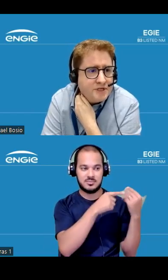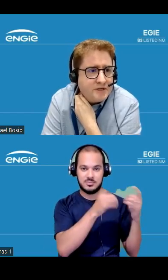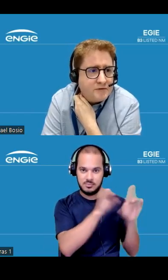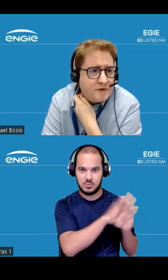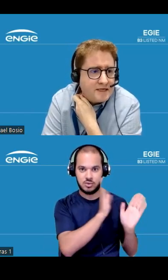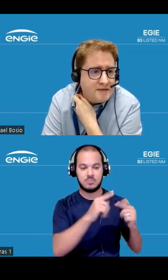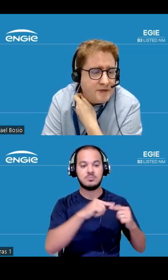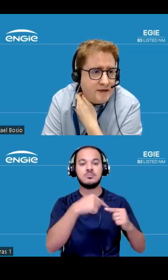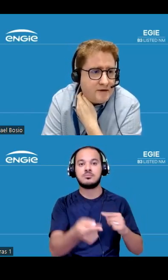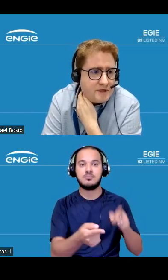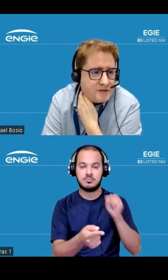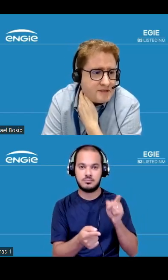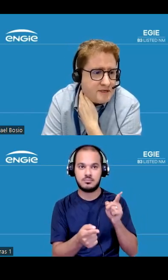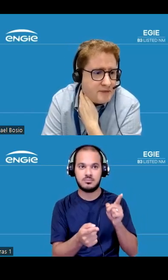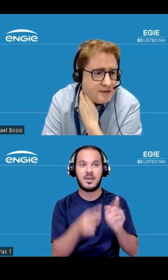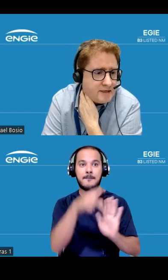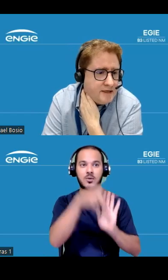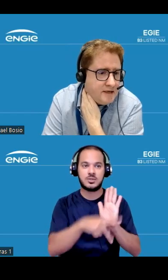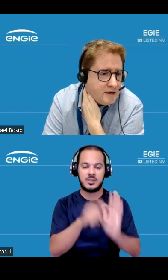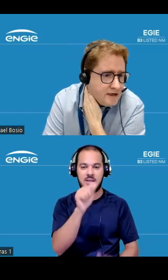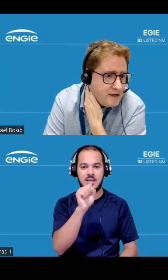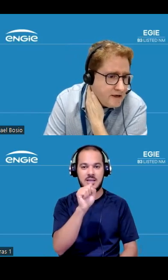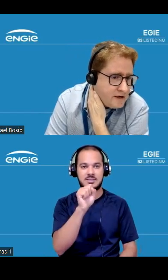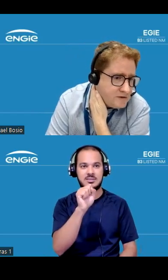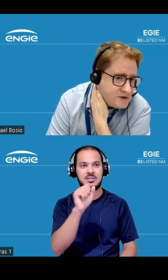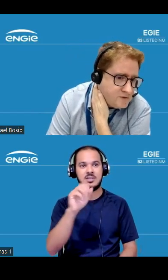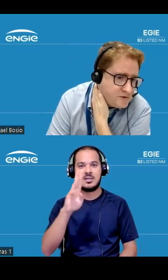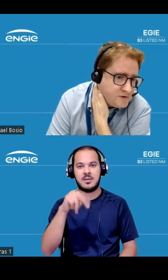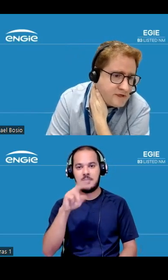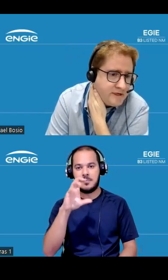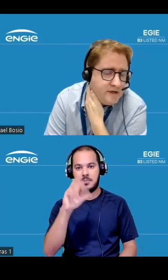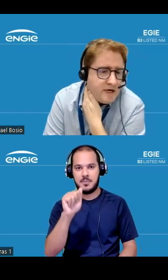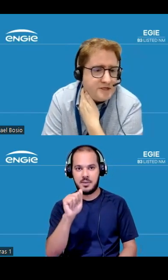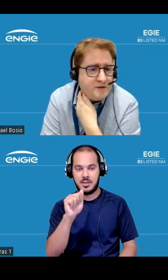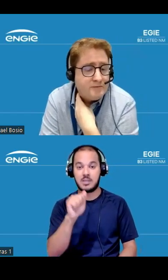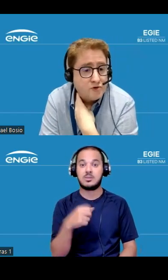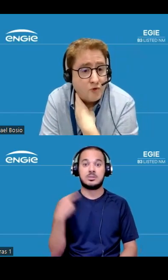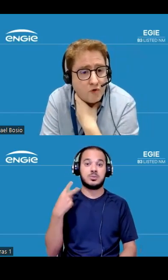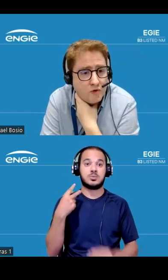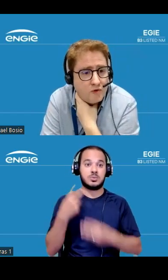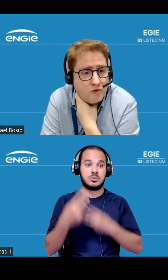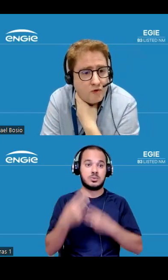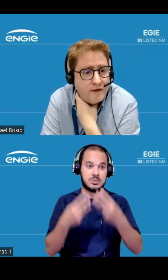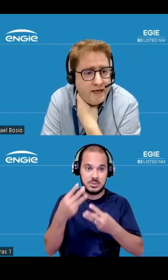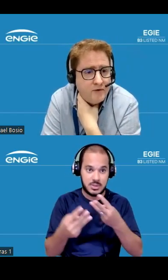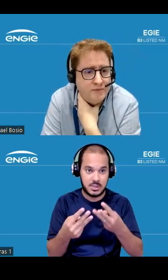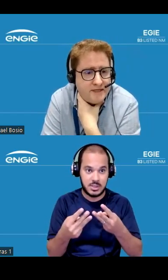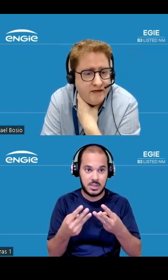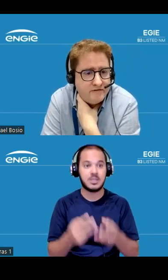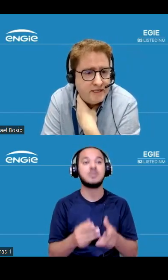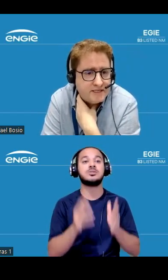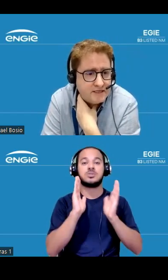projeto Asabranca no segundo tri a gente protocolou e